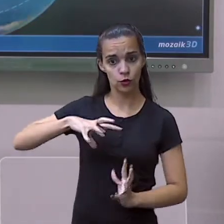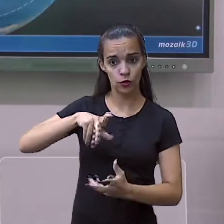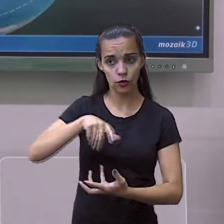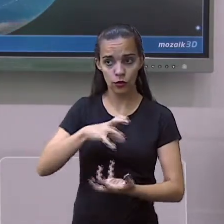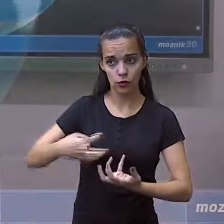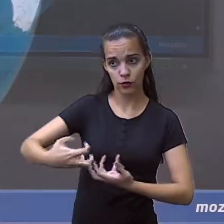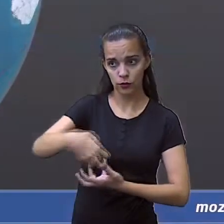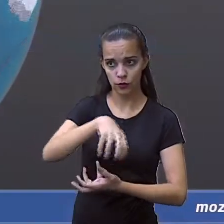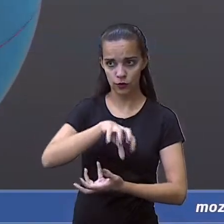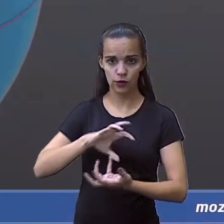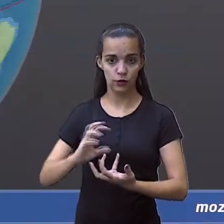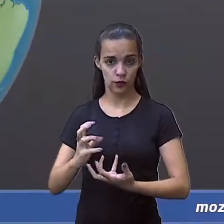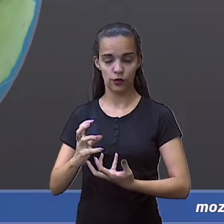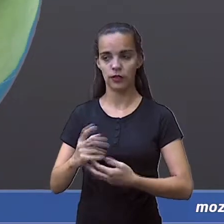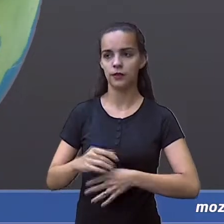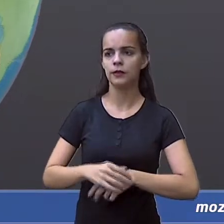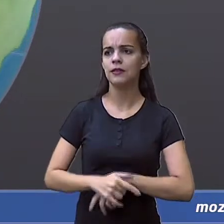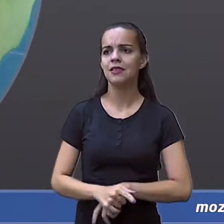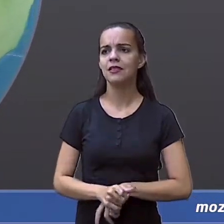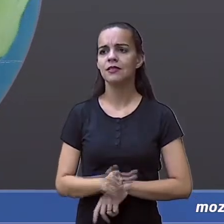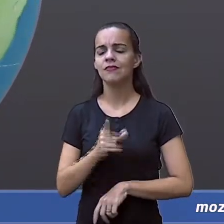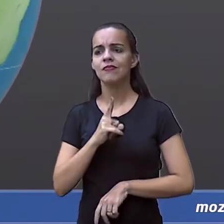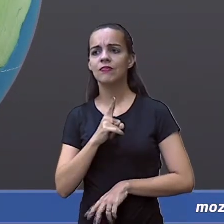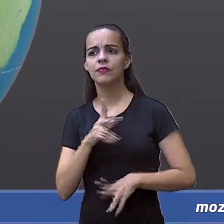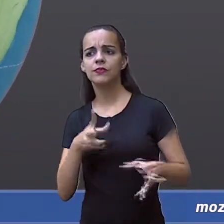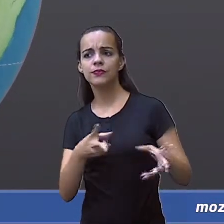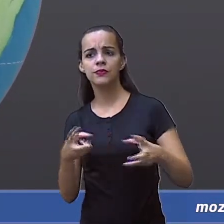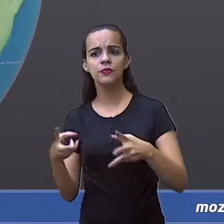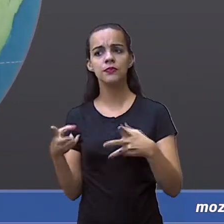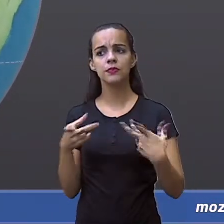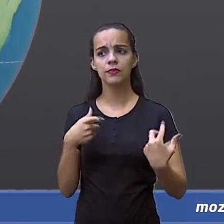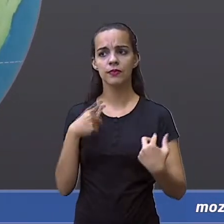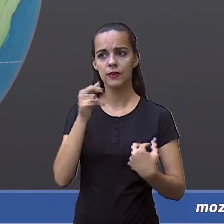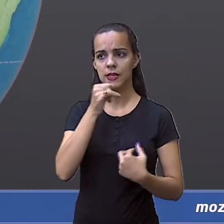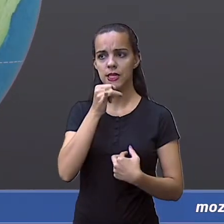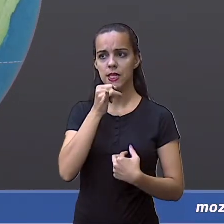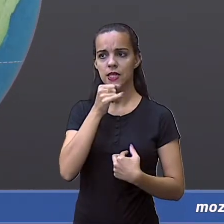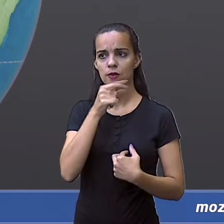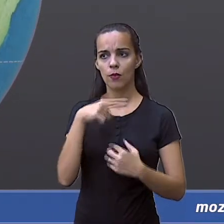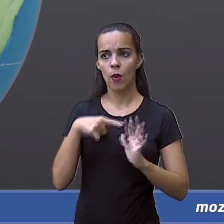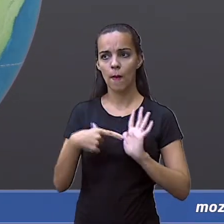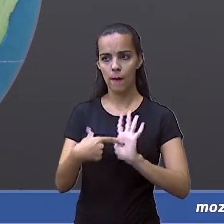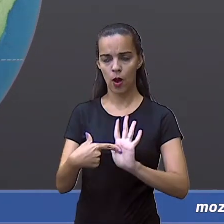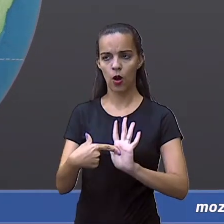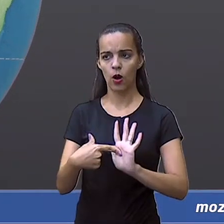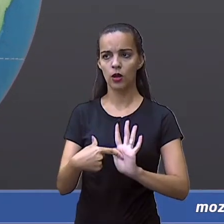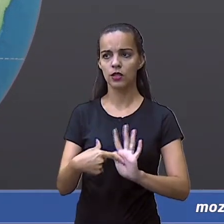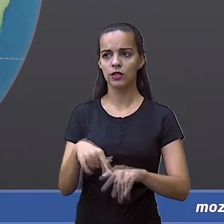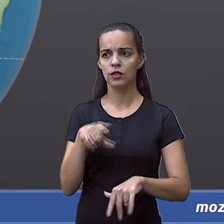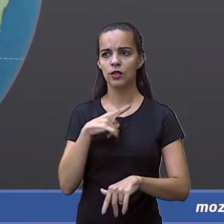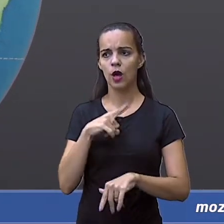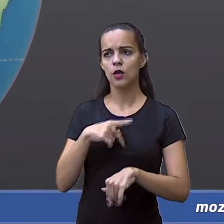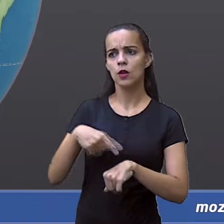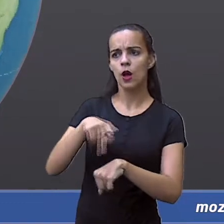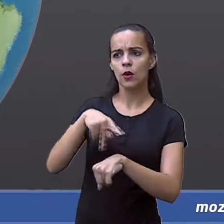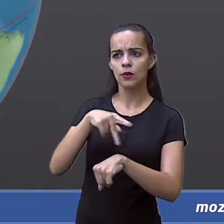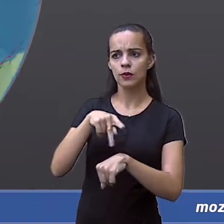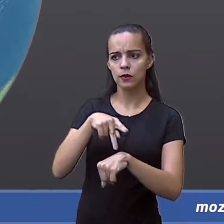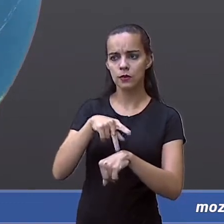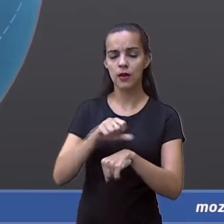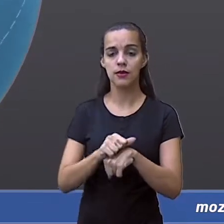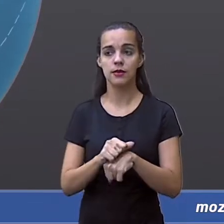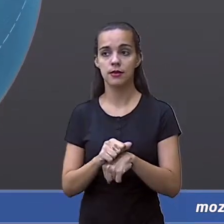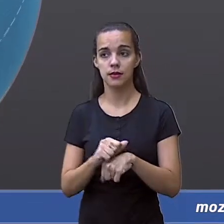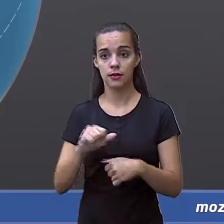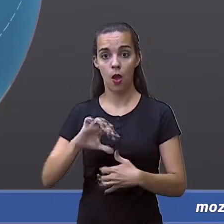continente americano. Olha, subcontinente América do Norte, em destaque até o México. Percebam aqui,